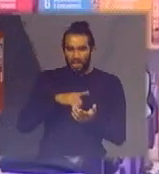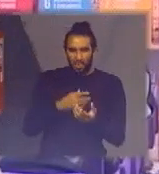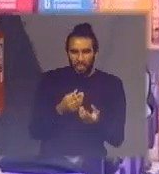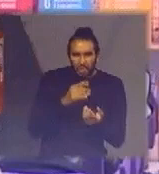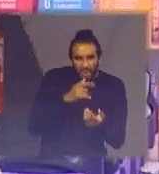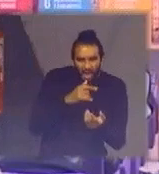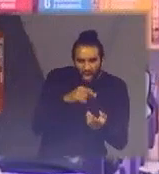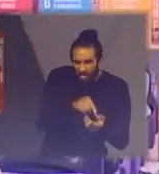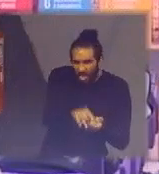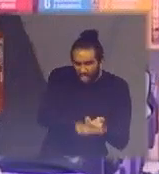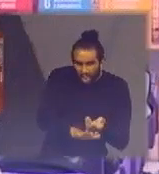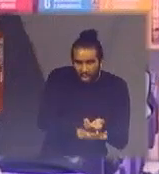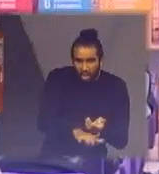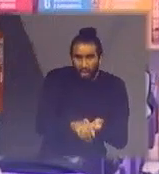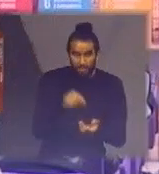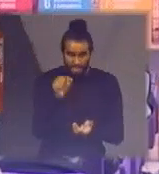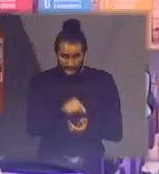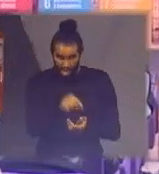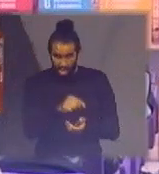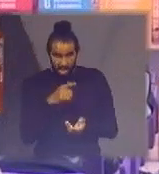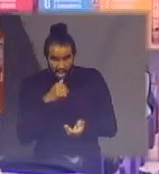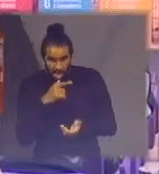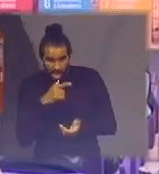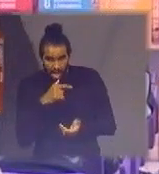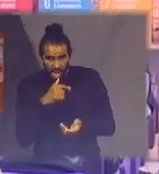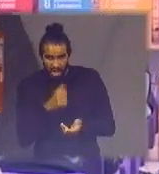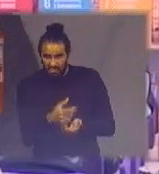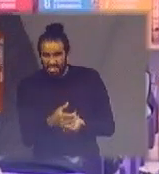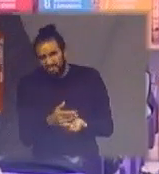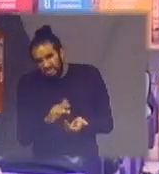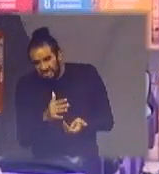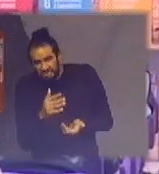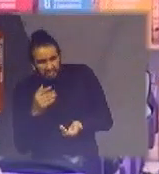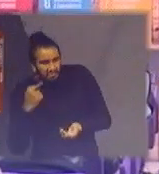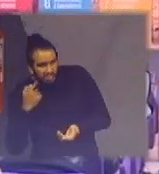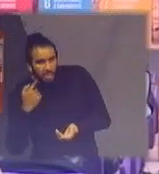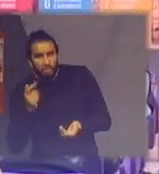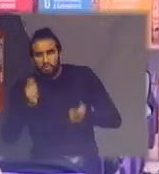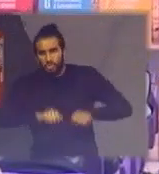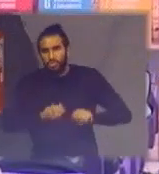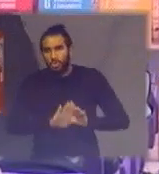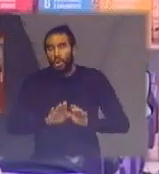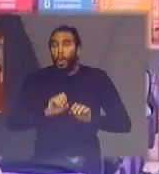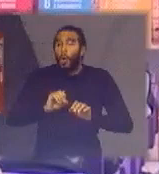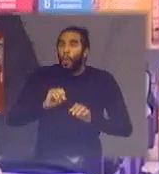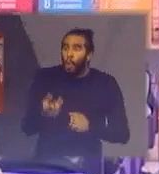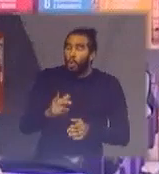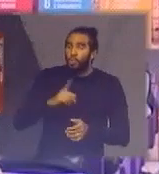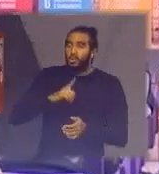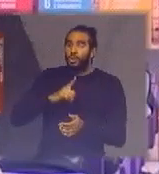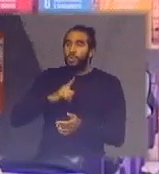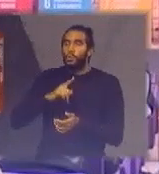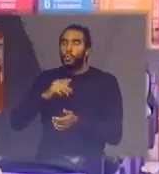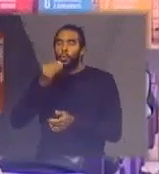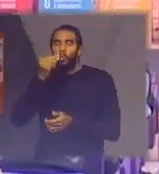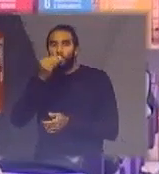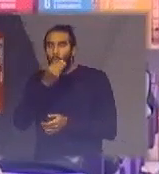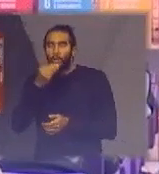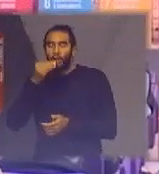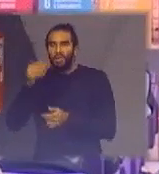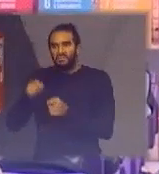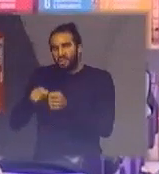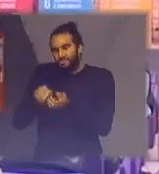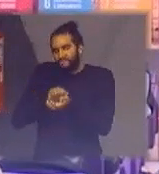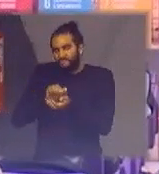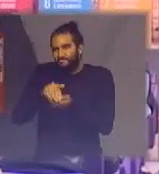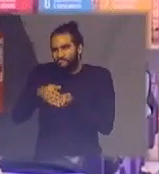pia ou da bacia aquela água você usa para enxaguar ou então um guardanapo que tenha sido utilizado você reutiliza para fazer uma limpeza